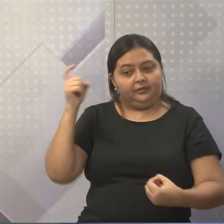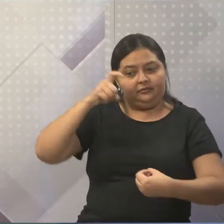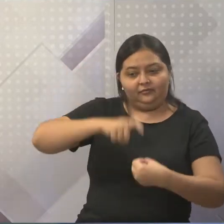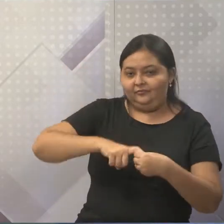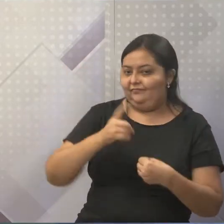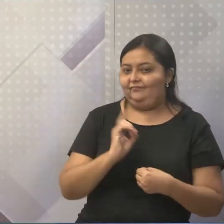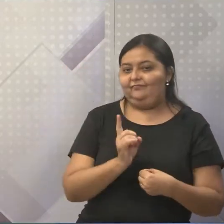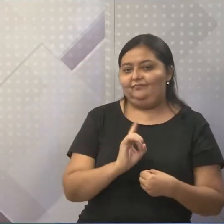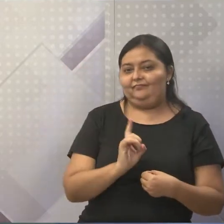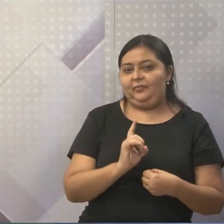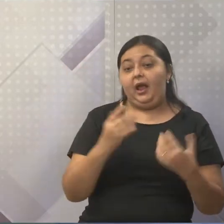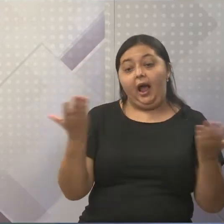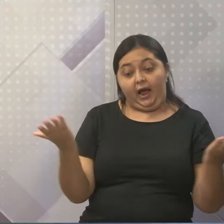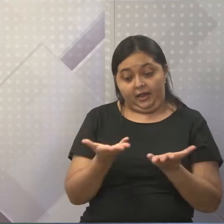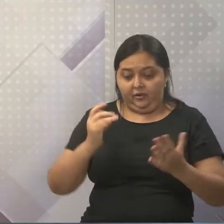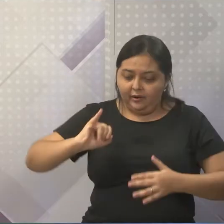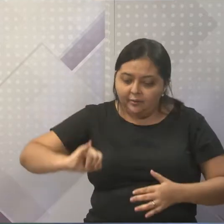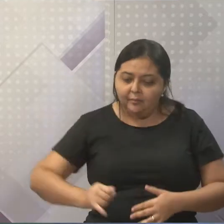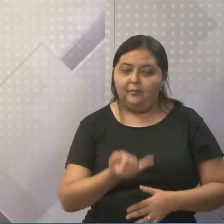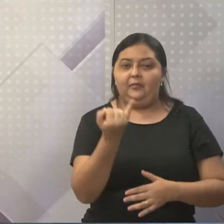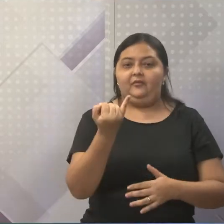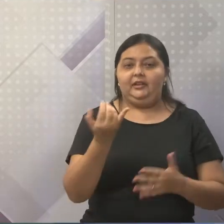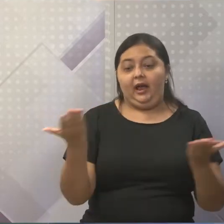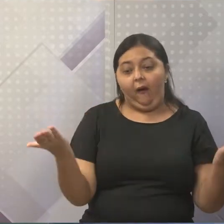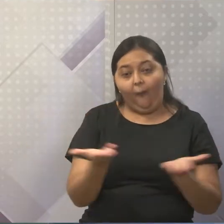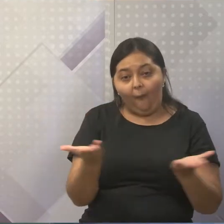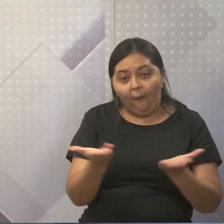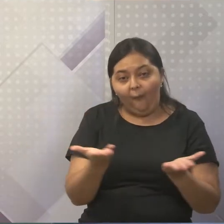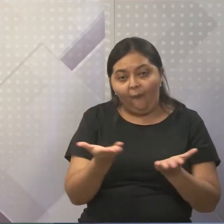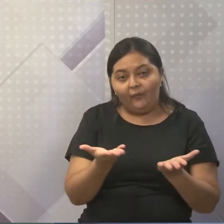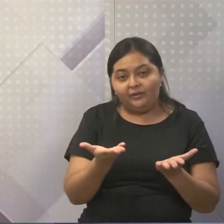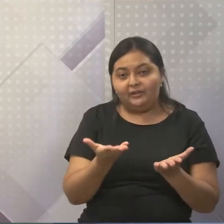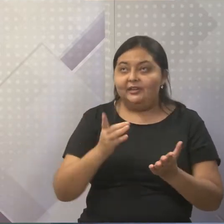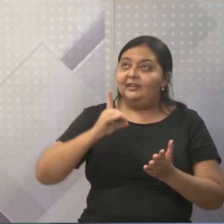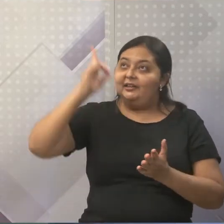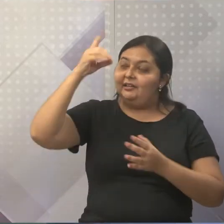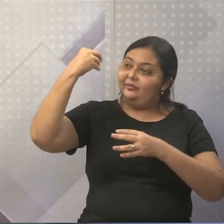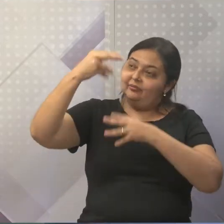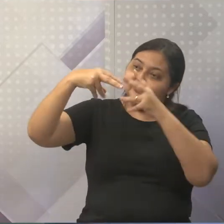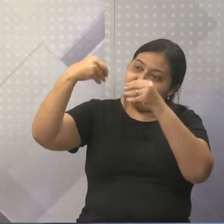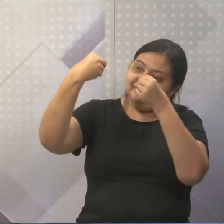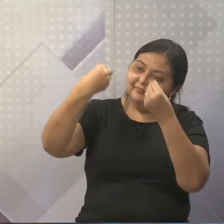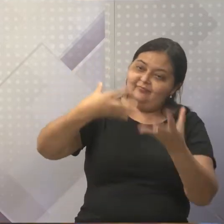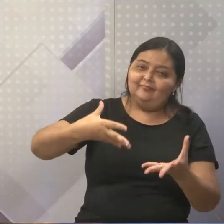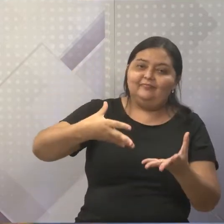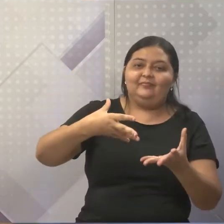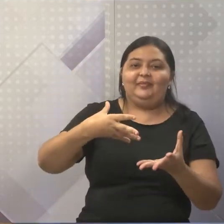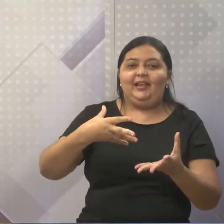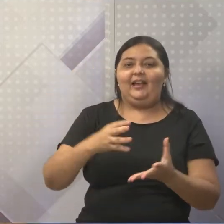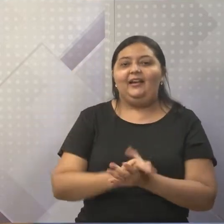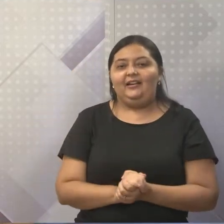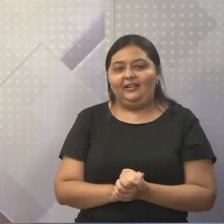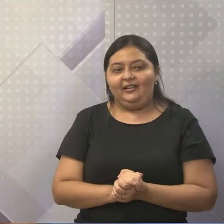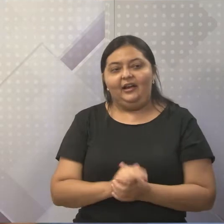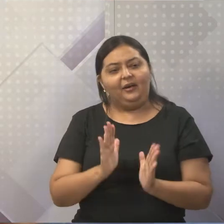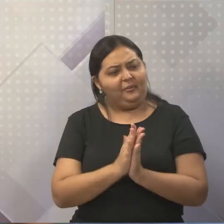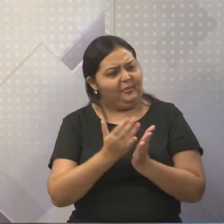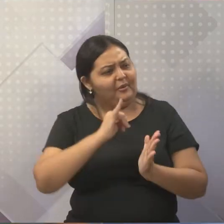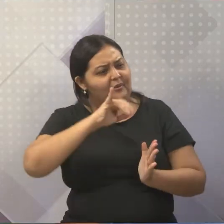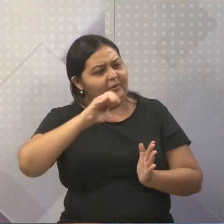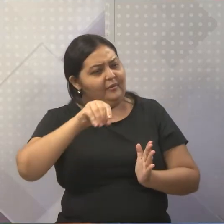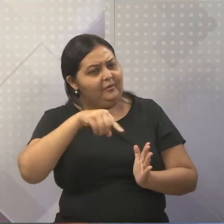devemos aproveitar o agora, o presente, que é um presente do Senhor. Muito bem. Está aí, João número um, né? É.